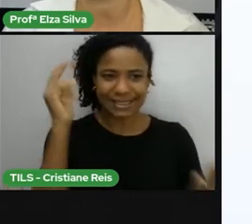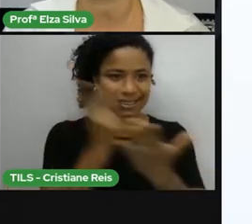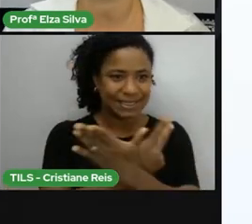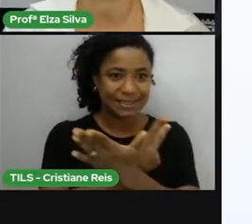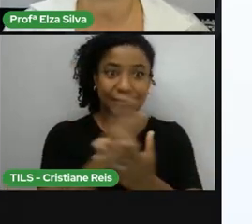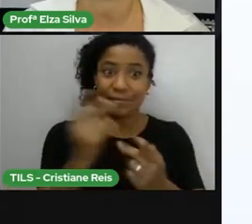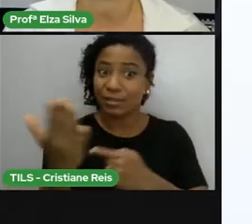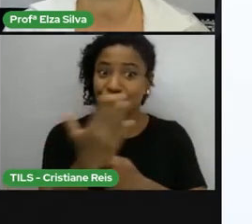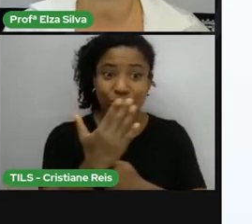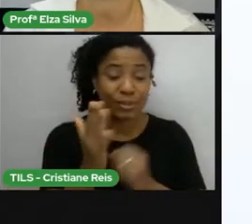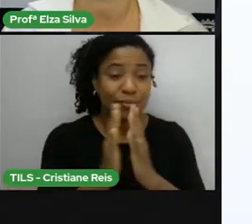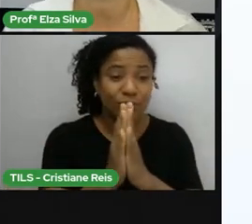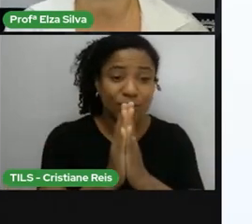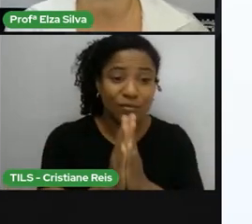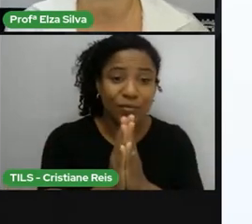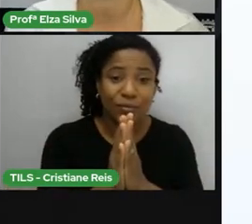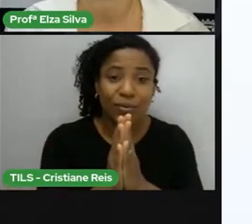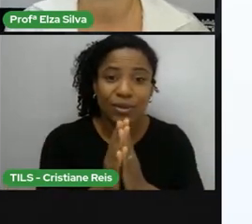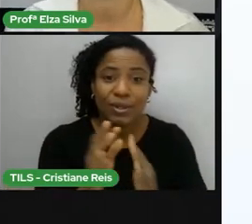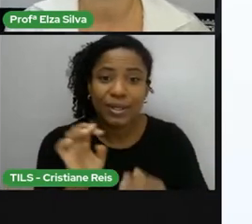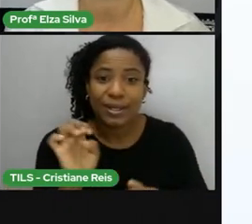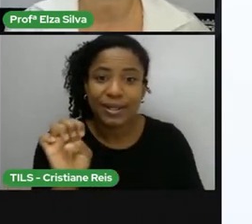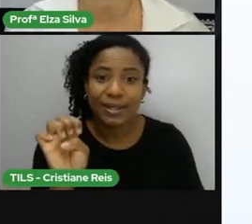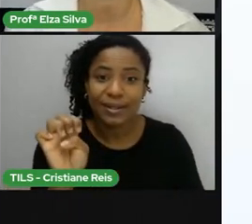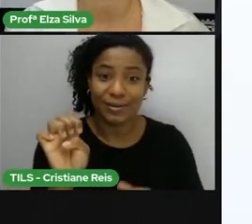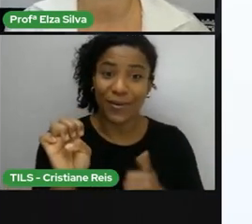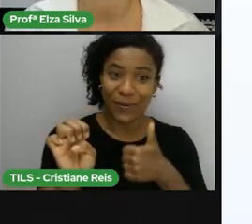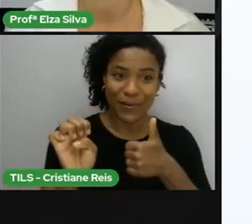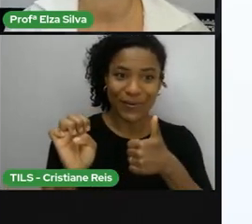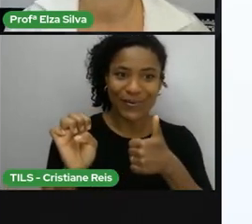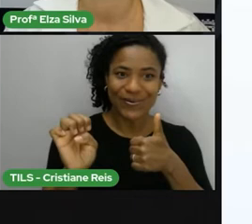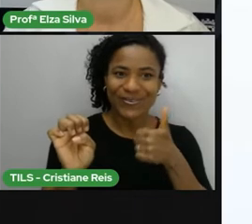Me ajuda Aqui por favor Vogal E Olha